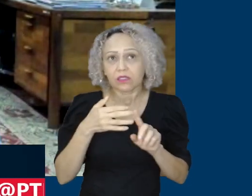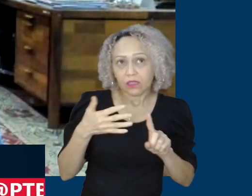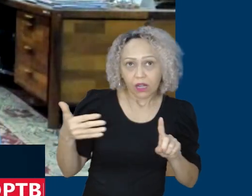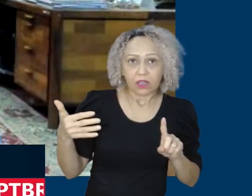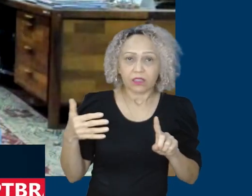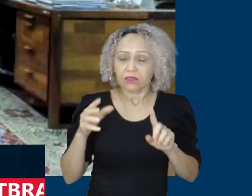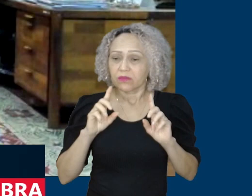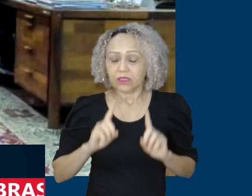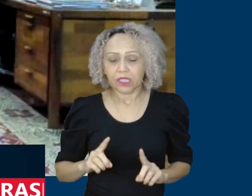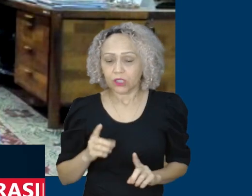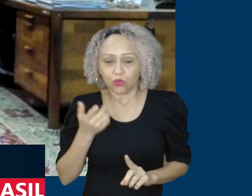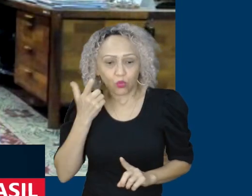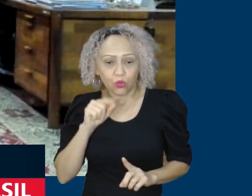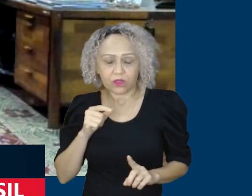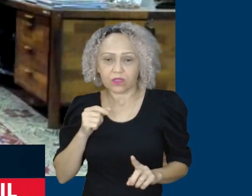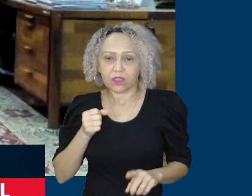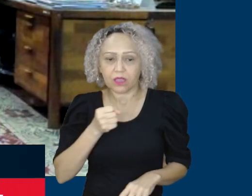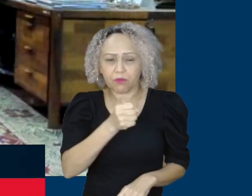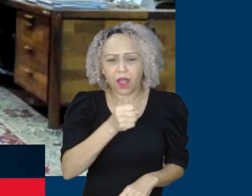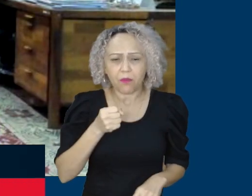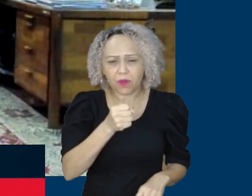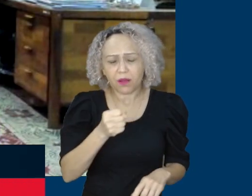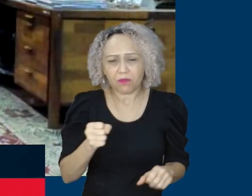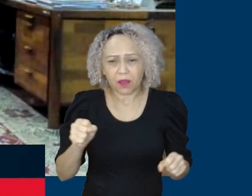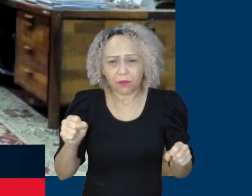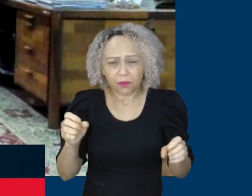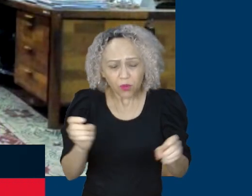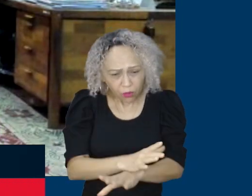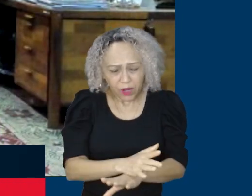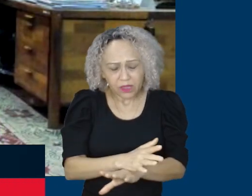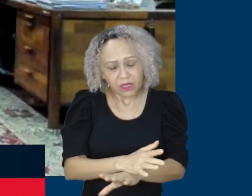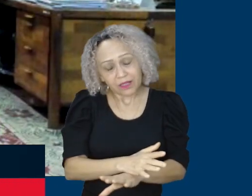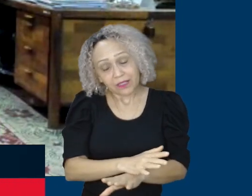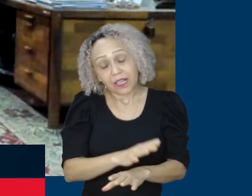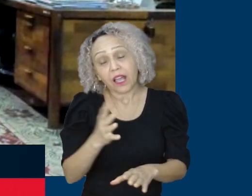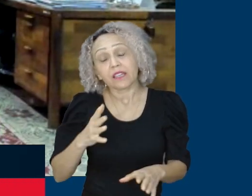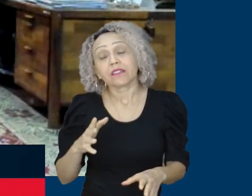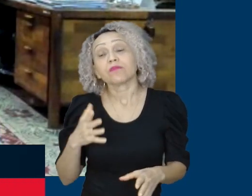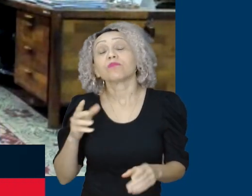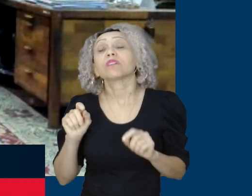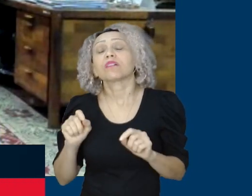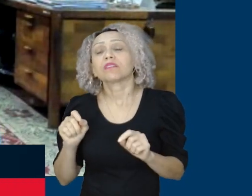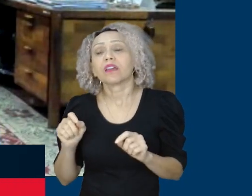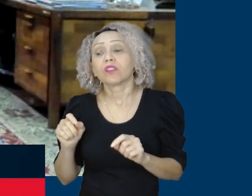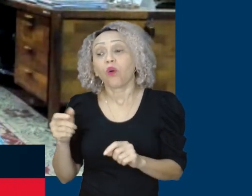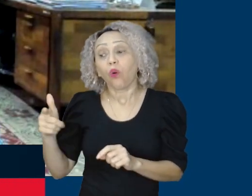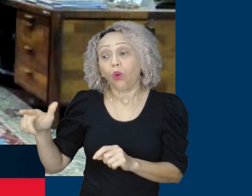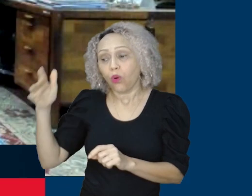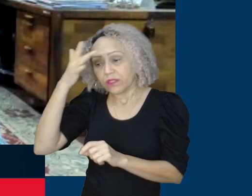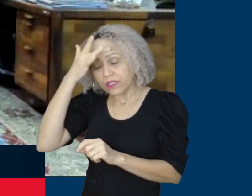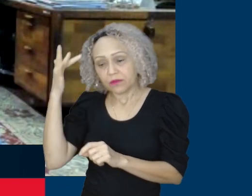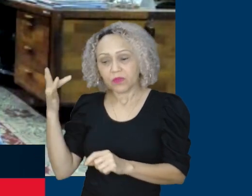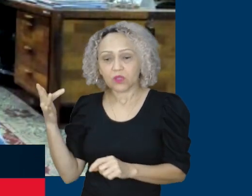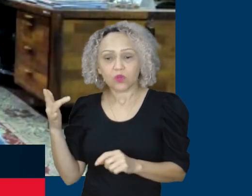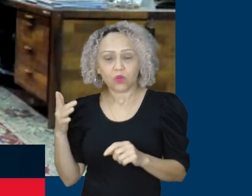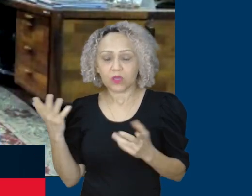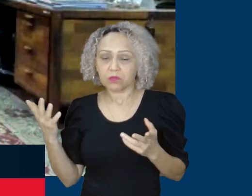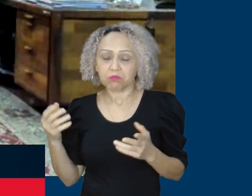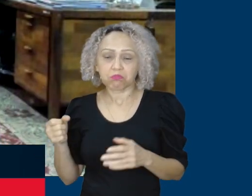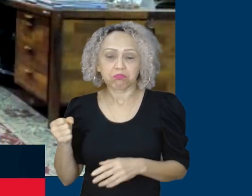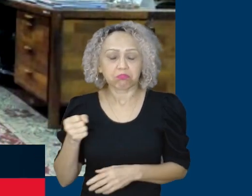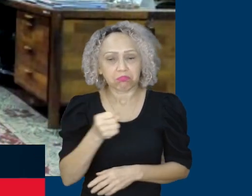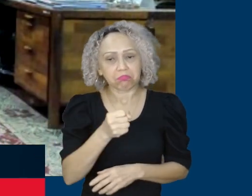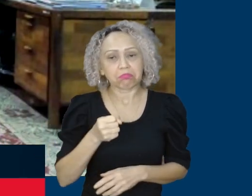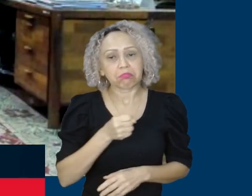há muito de debate se isso é possível ou não eu sinceramente estou aqui brigando para que seja